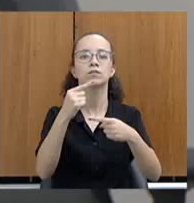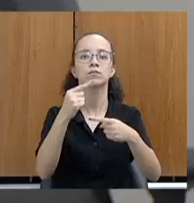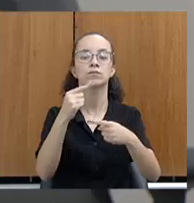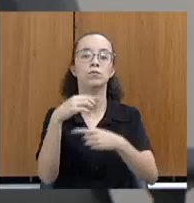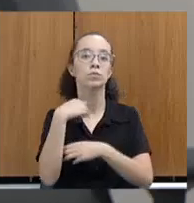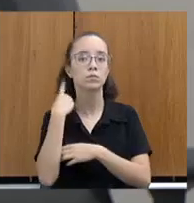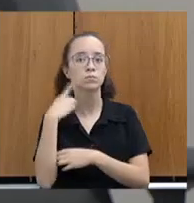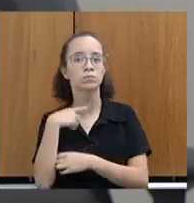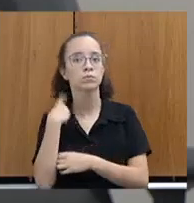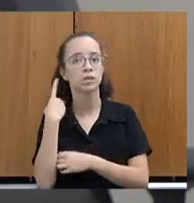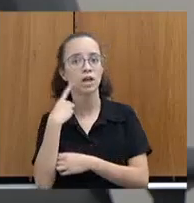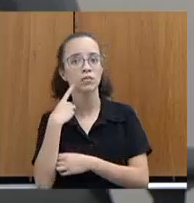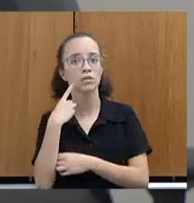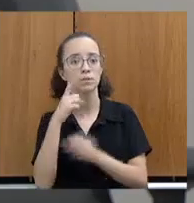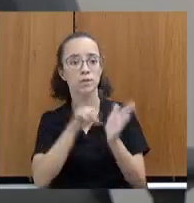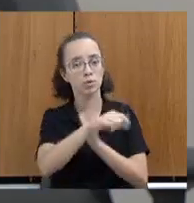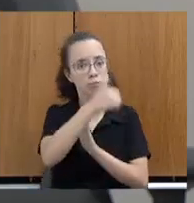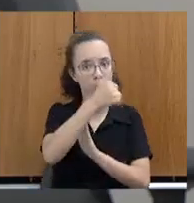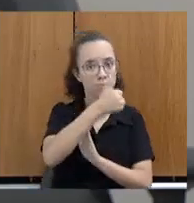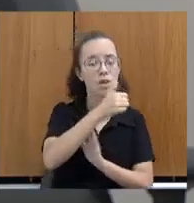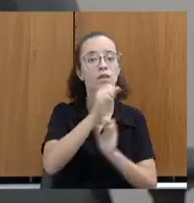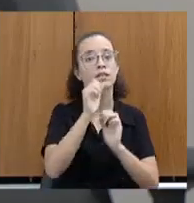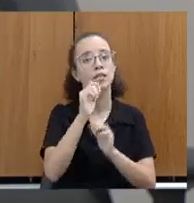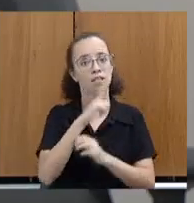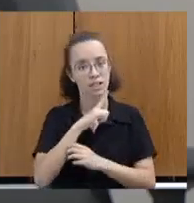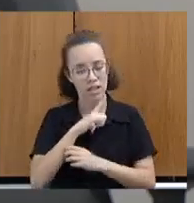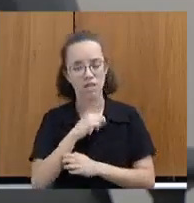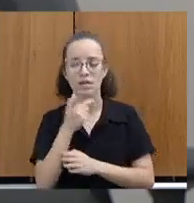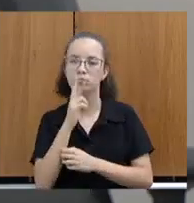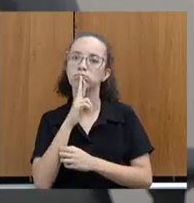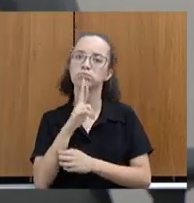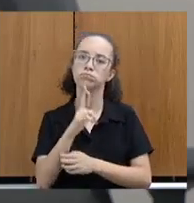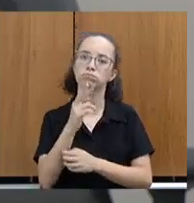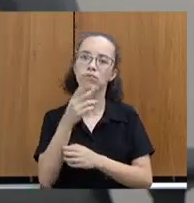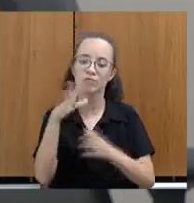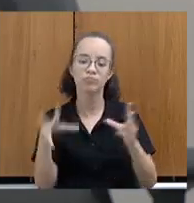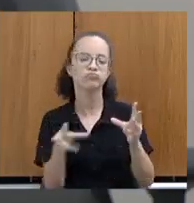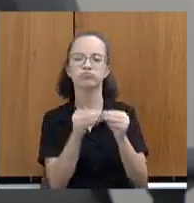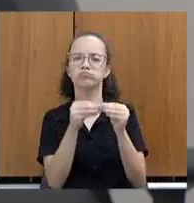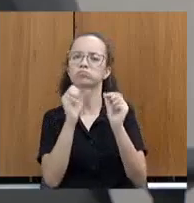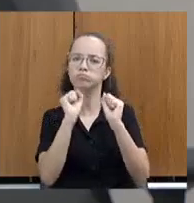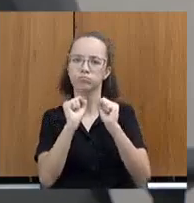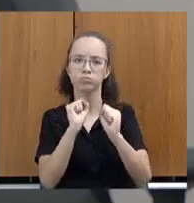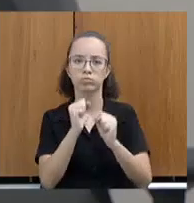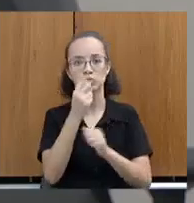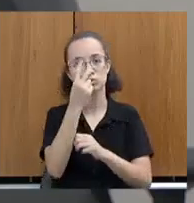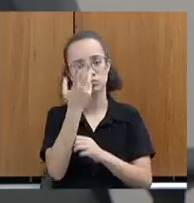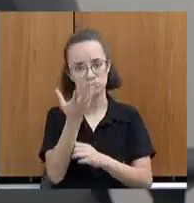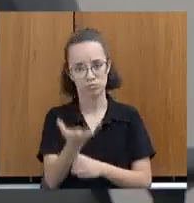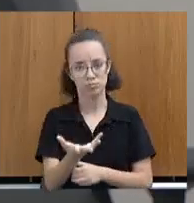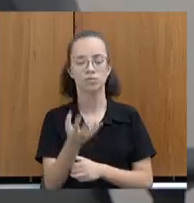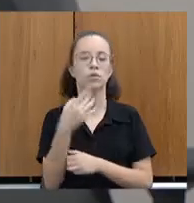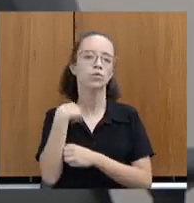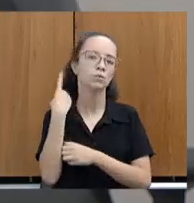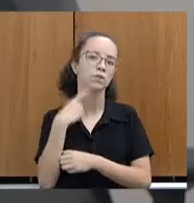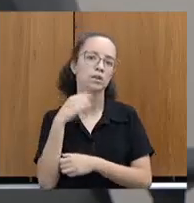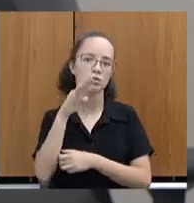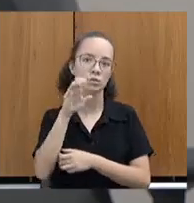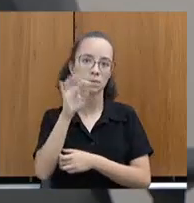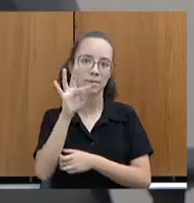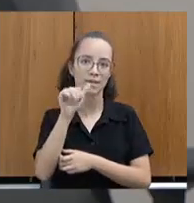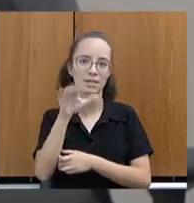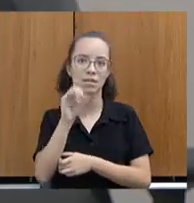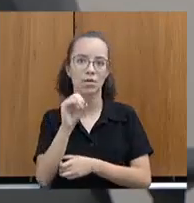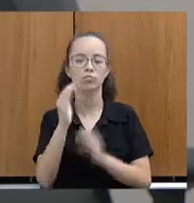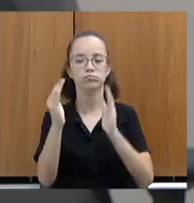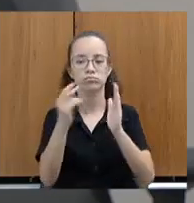deputado que interpelou de esporar de dois minutos para suas considerações finais. Devolvo a palavra ao deputado Betão para os dois